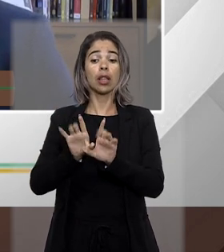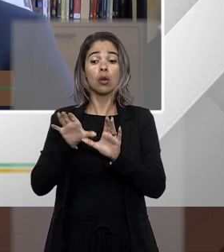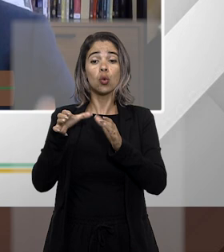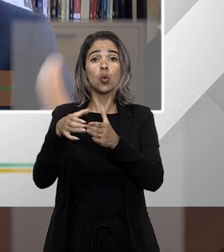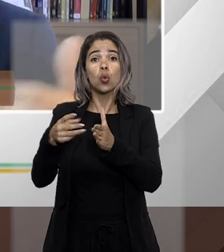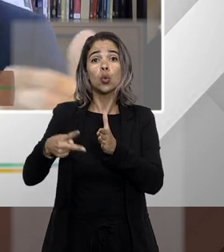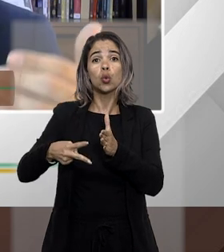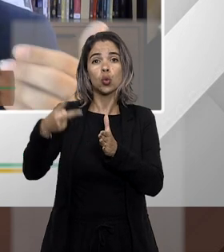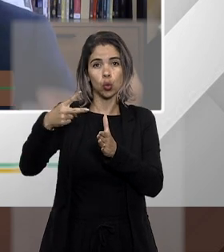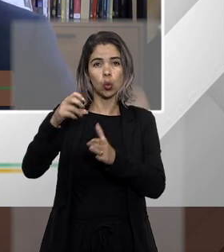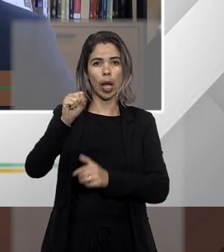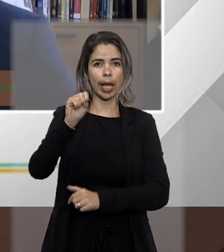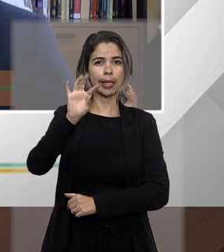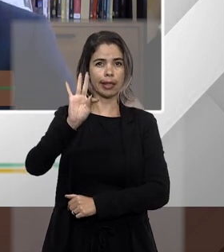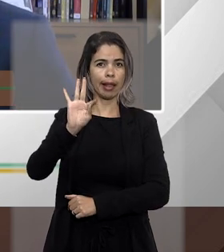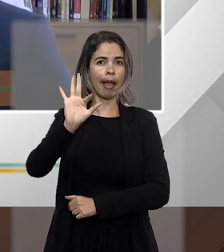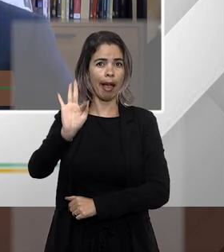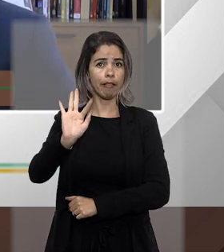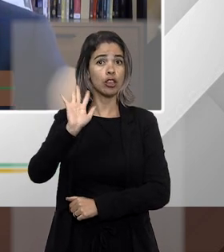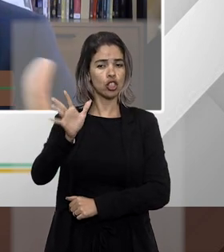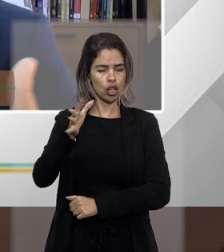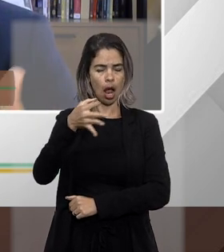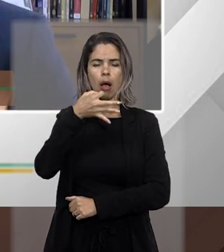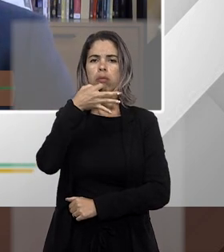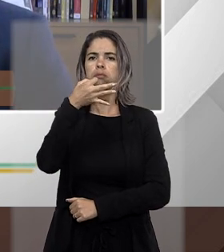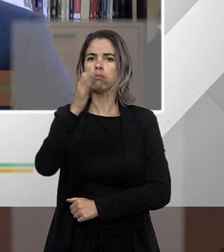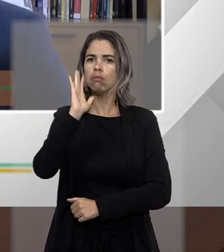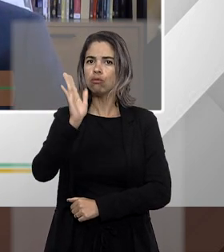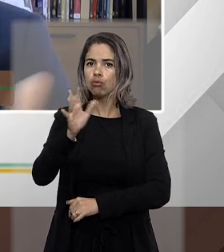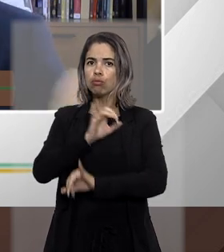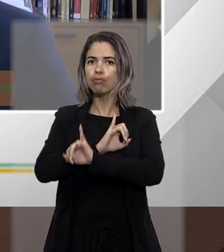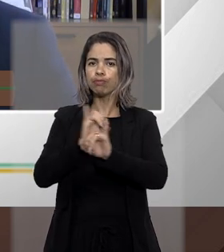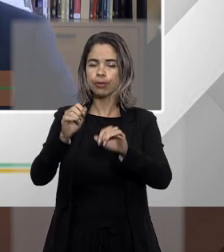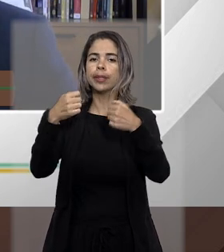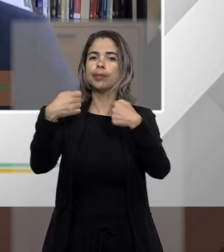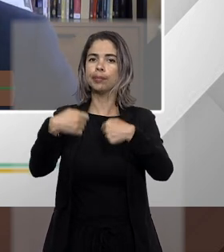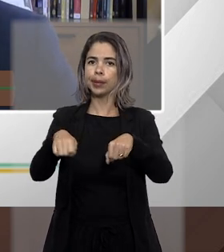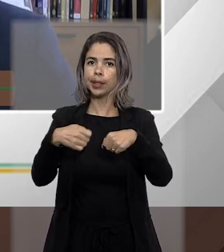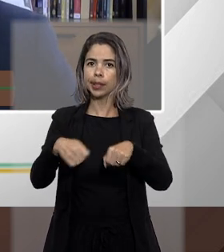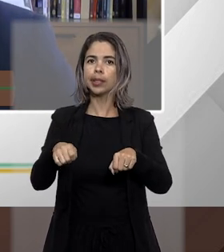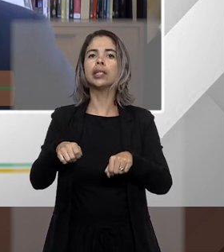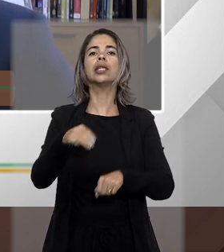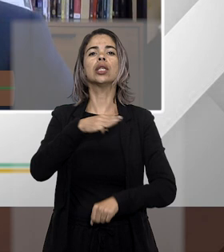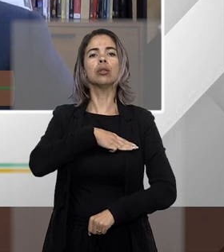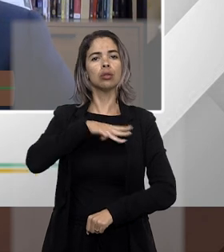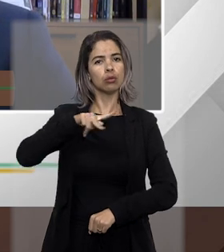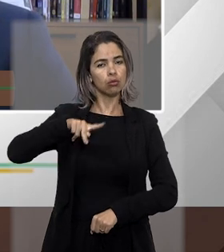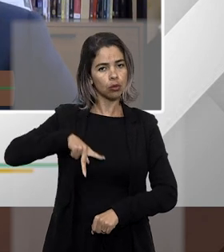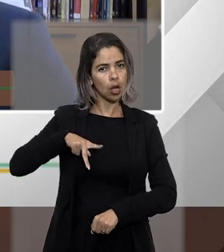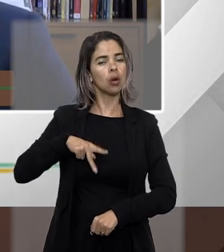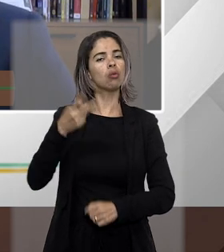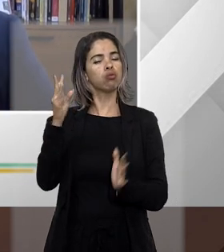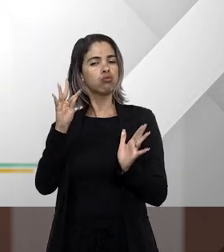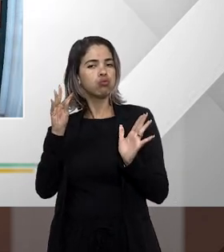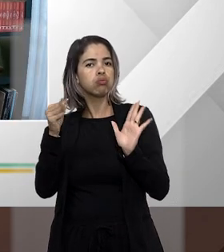manifestou no sentido de que é sim necessária a manifestação do Ministério Público sob pena de nulidade